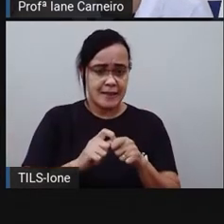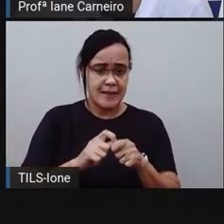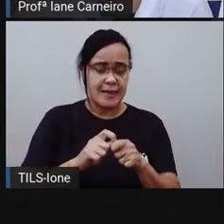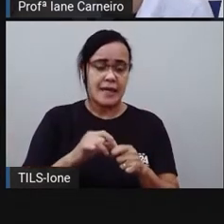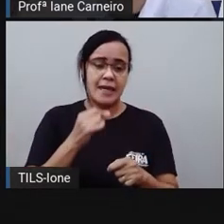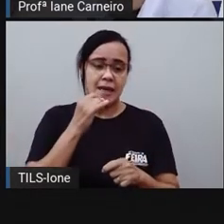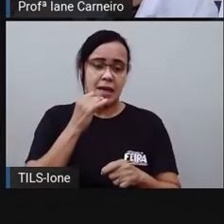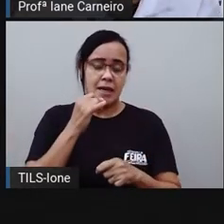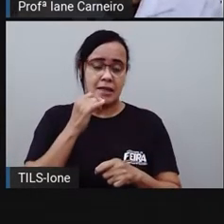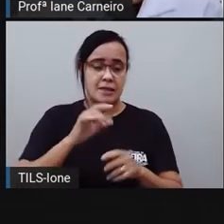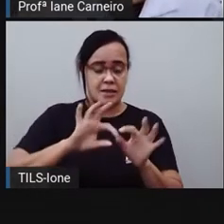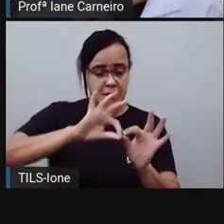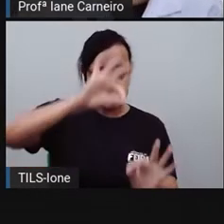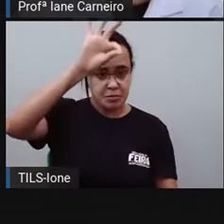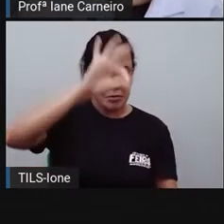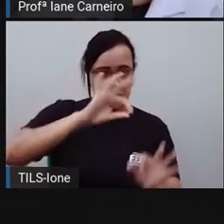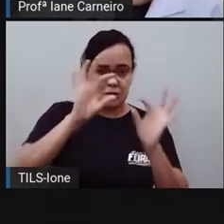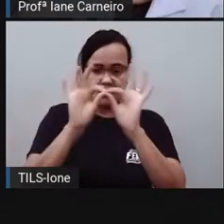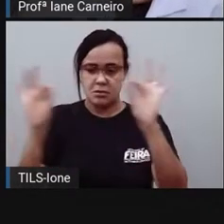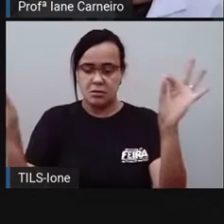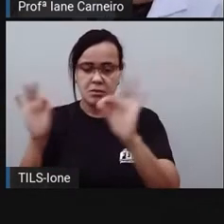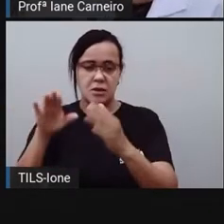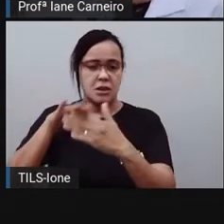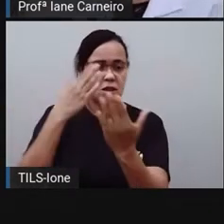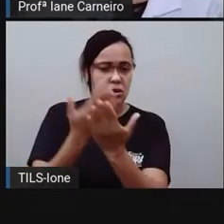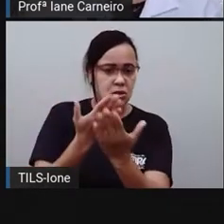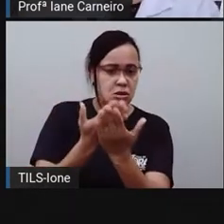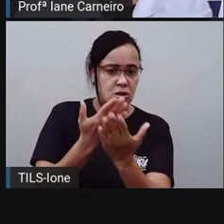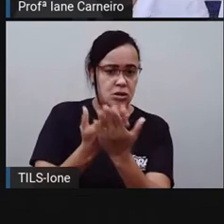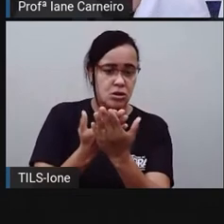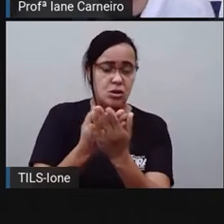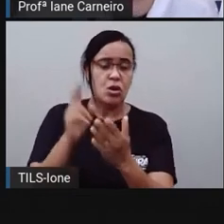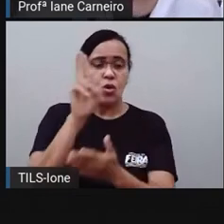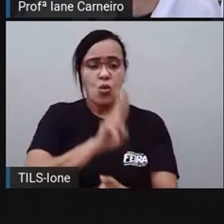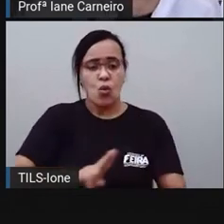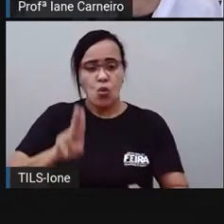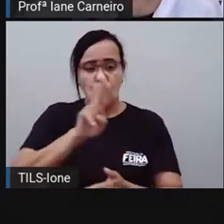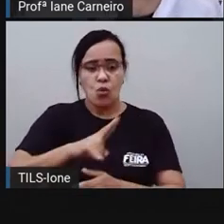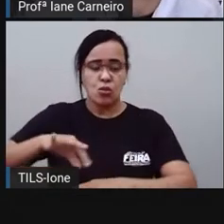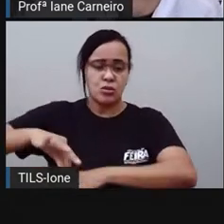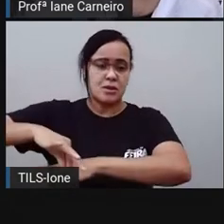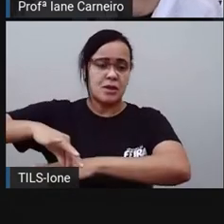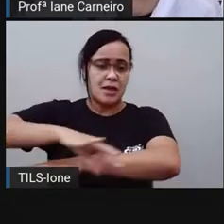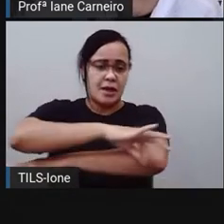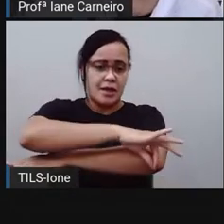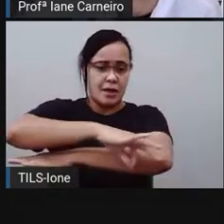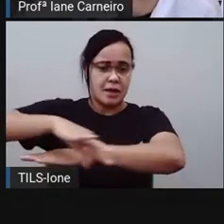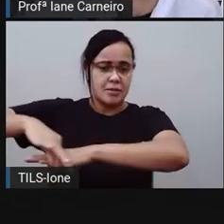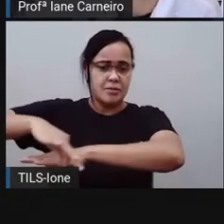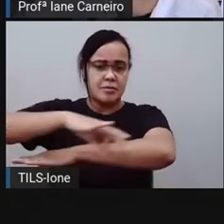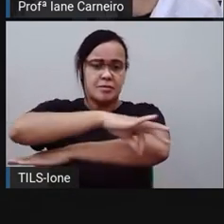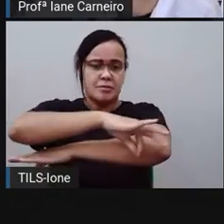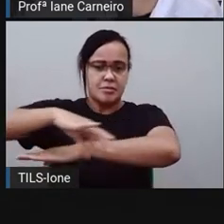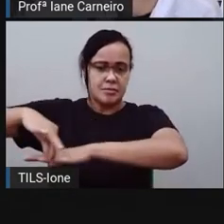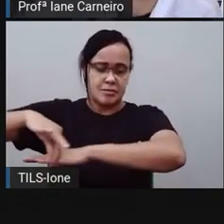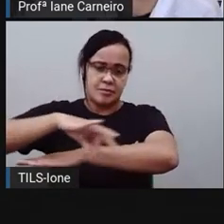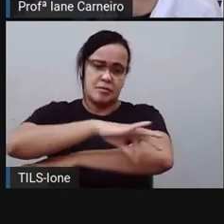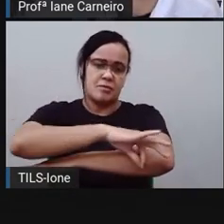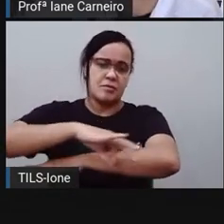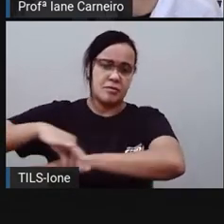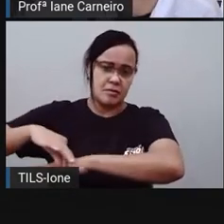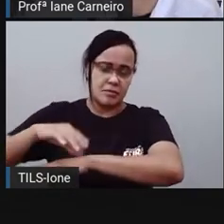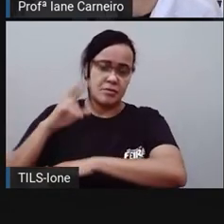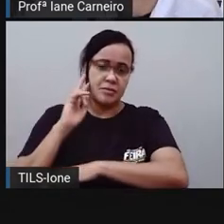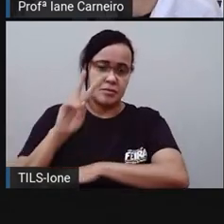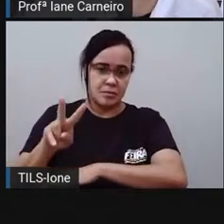na escola, em casa, né? Nós usamos a régua. Olha só. Vou selecionar aqui a imagem da